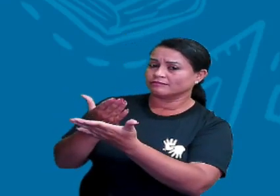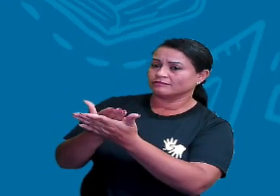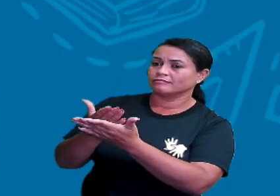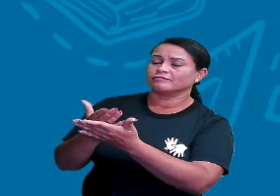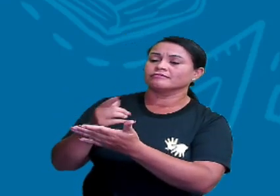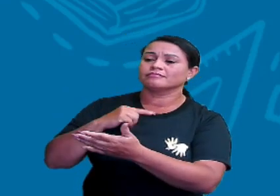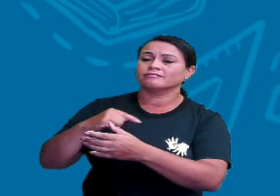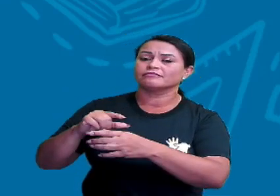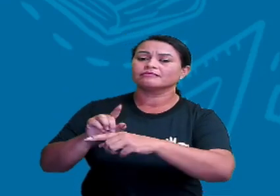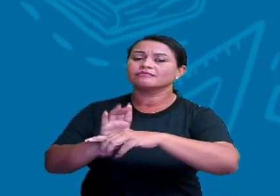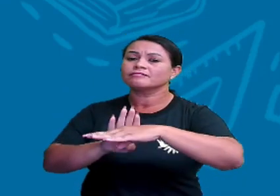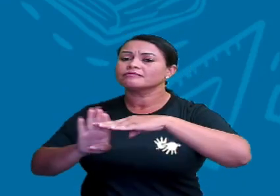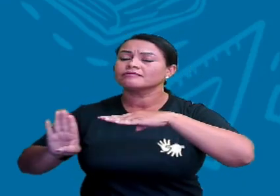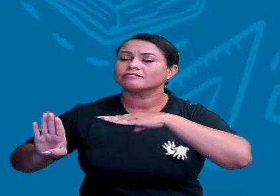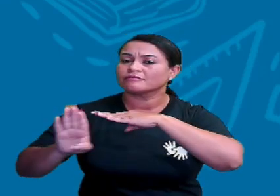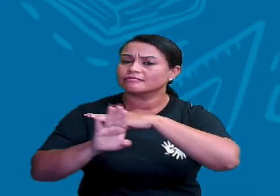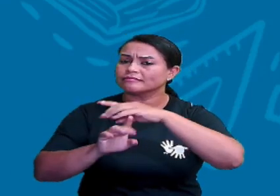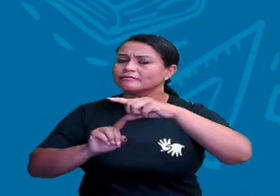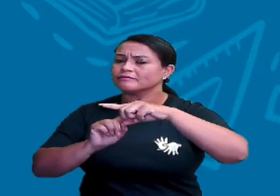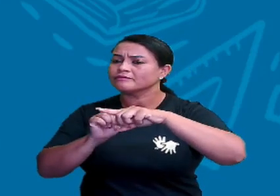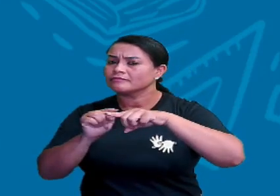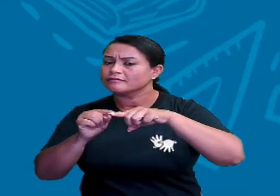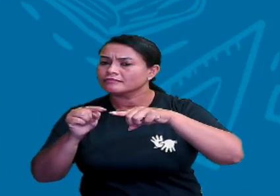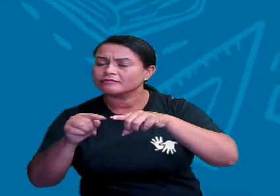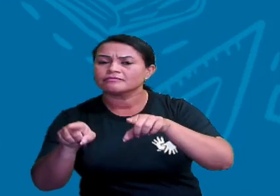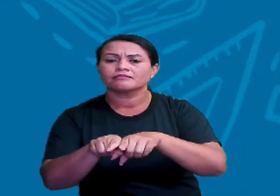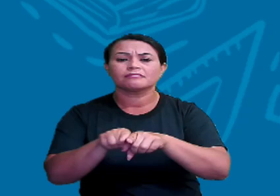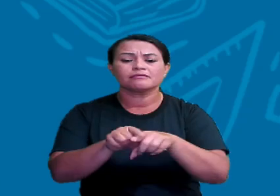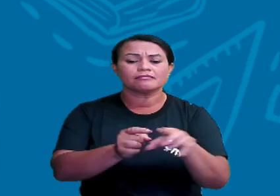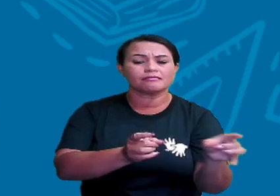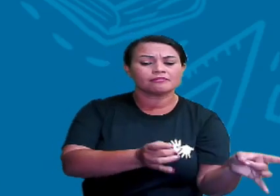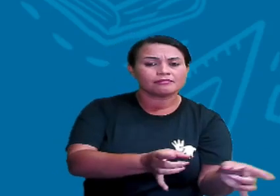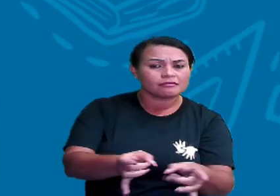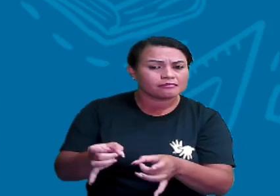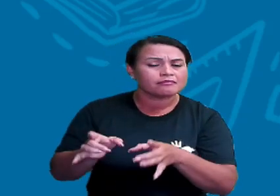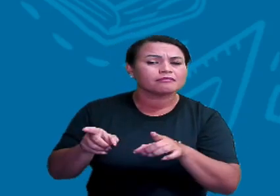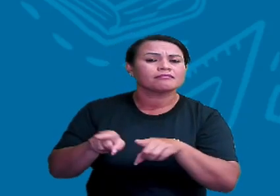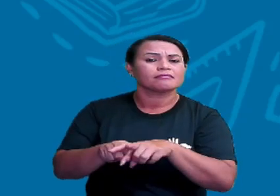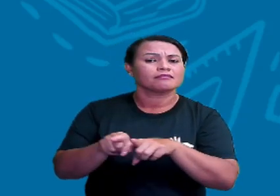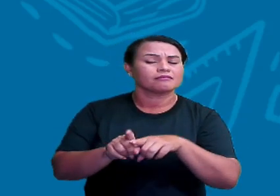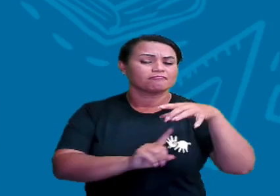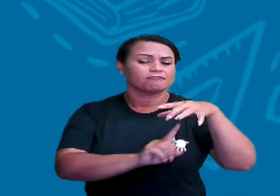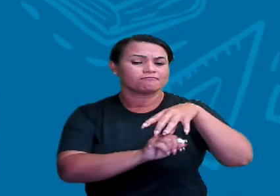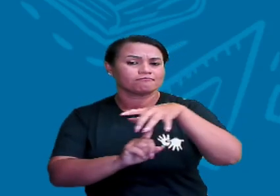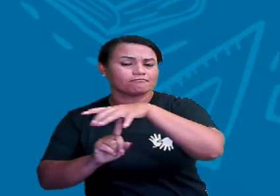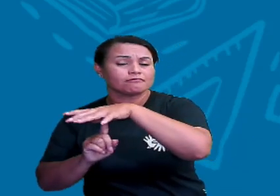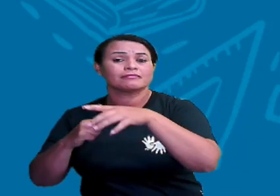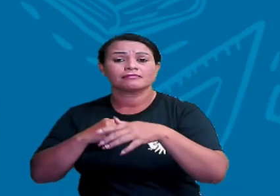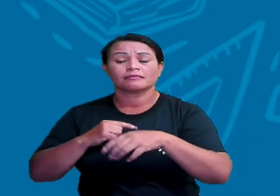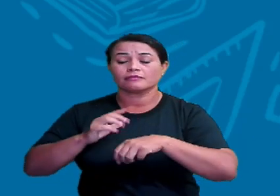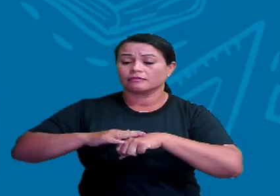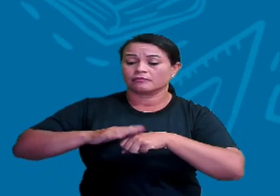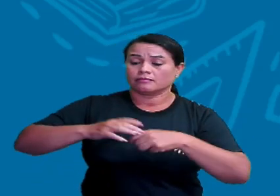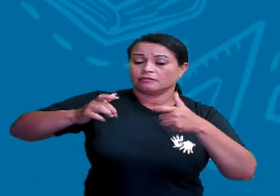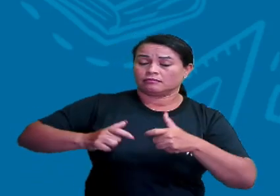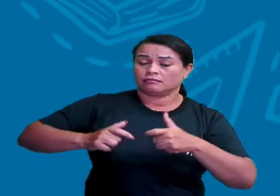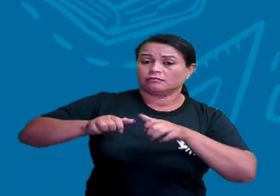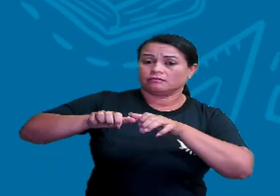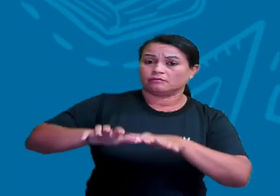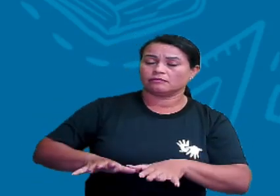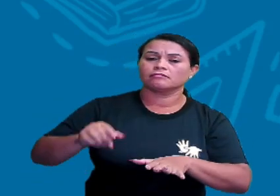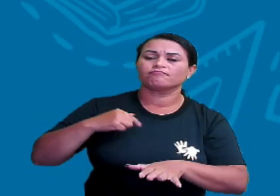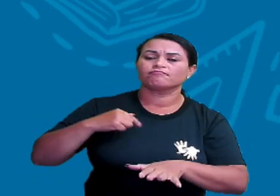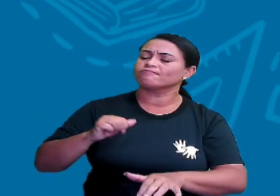os bairros, os comércios. E aí, a partir do momento que eu me estabeleço nesse espaço, eu começo a